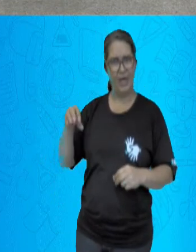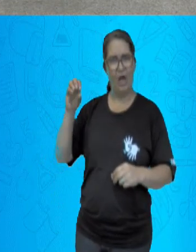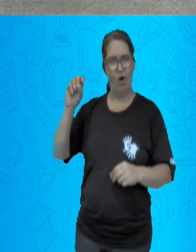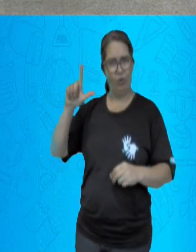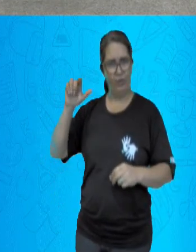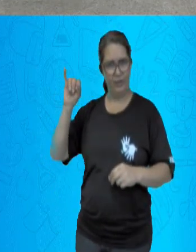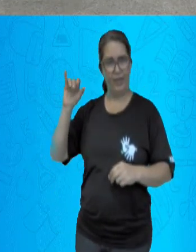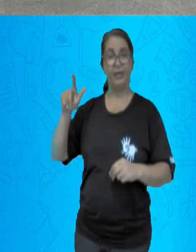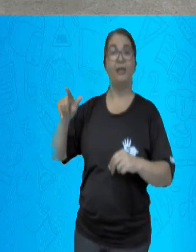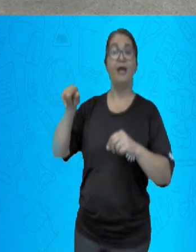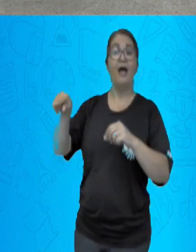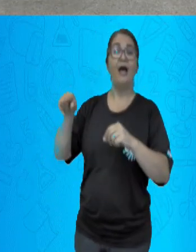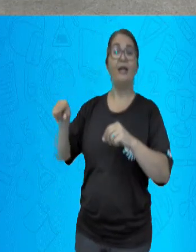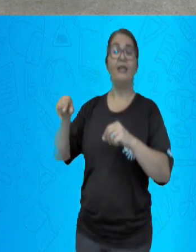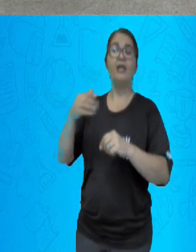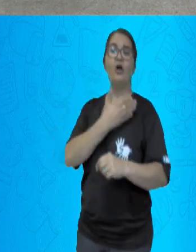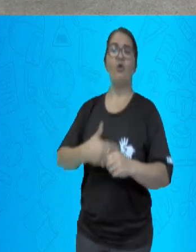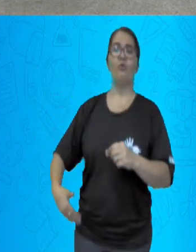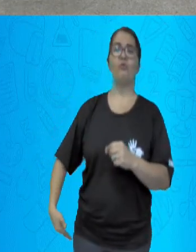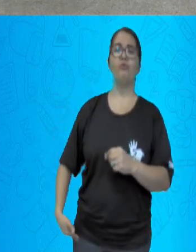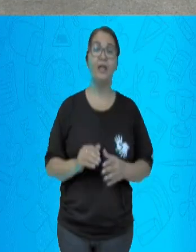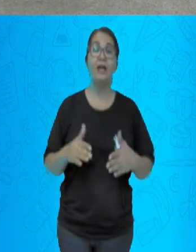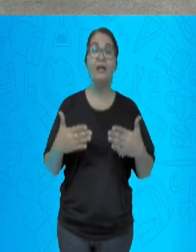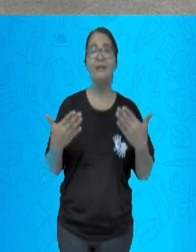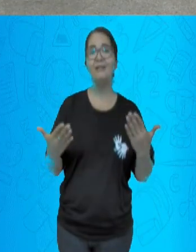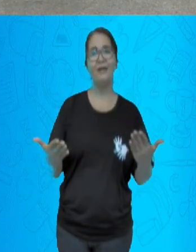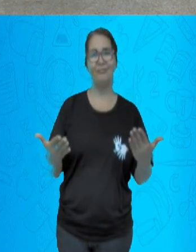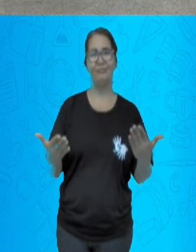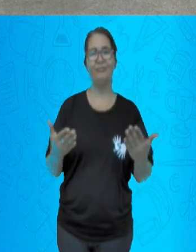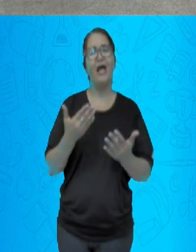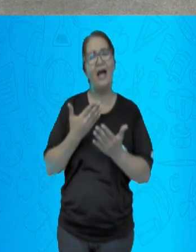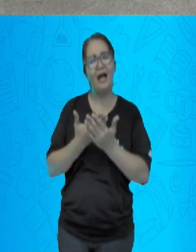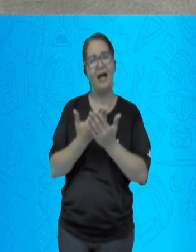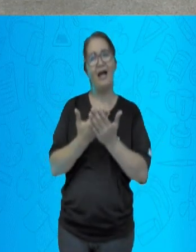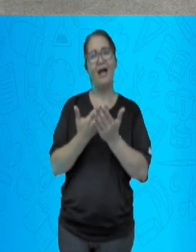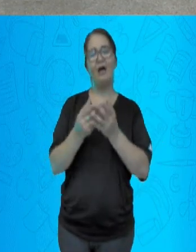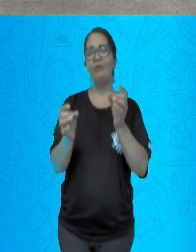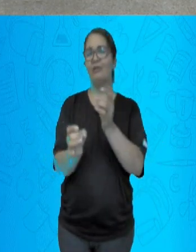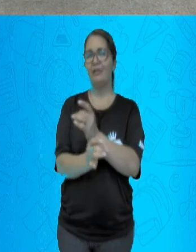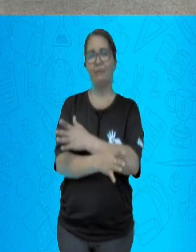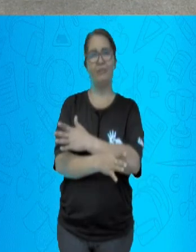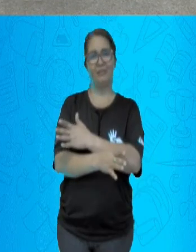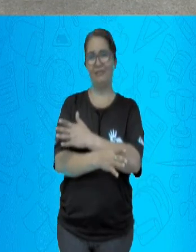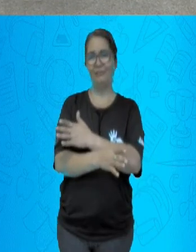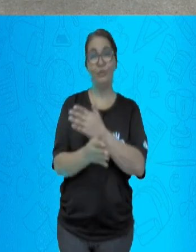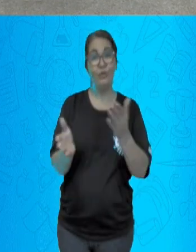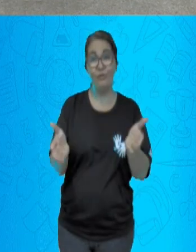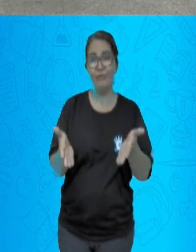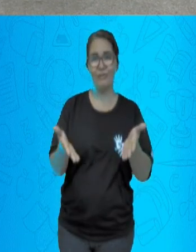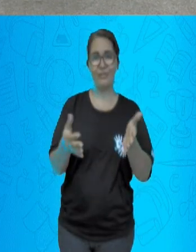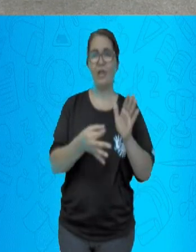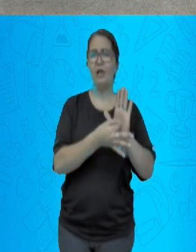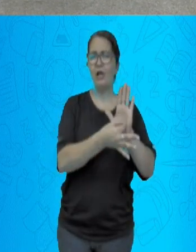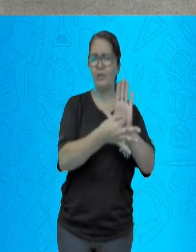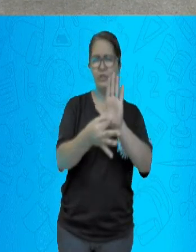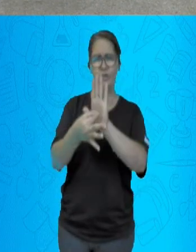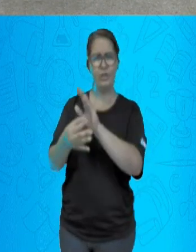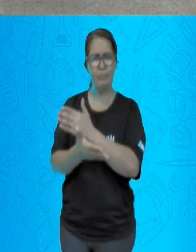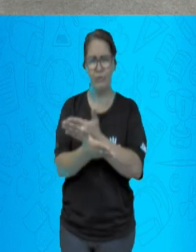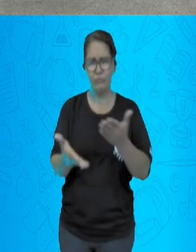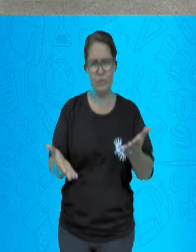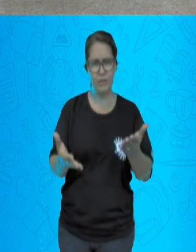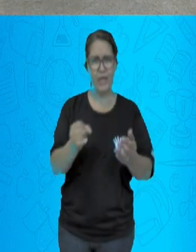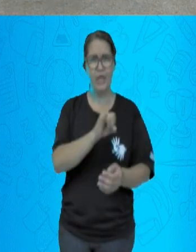o longo prazo na sociedade brasileira. Assim, finalizamos a aula de hoje. Fica a dica, tenha